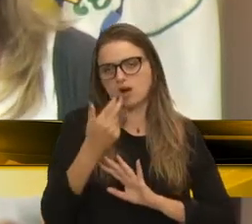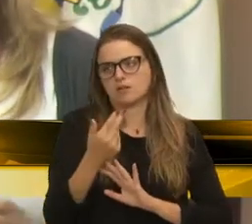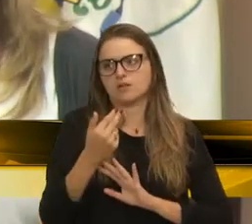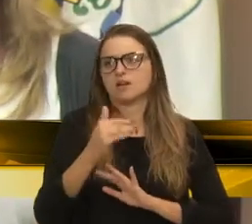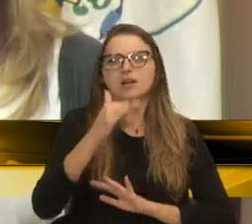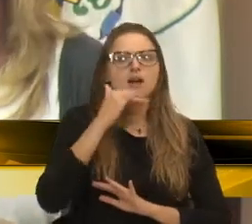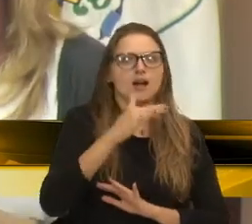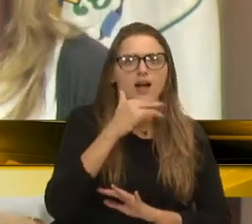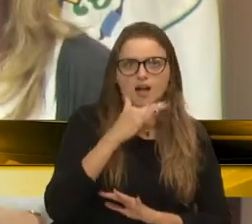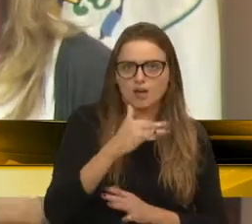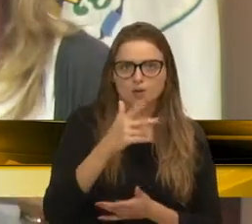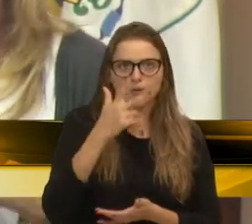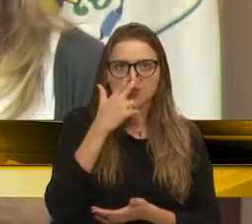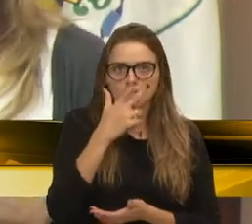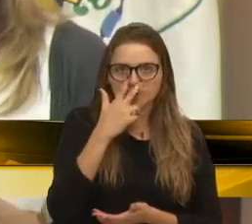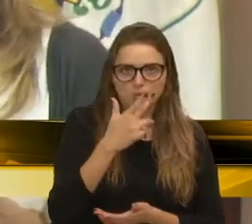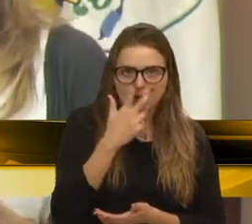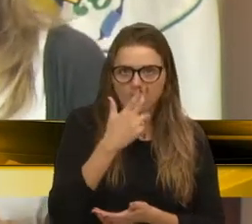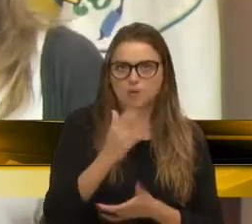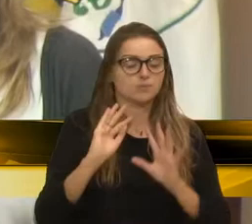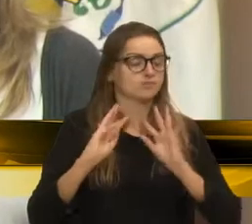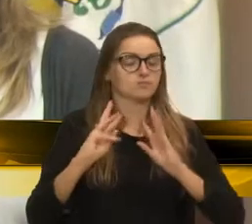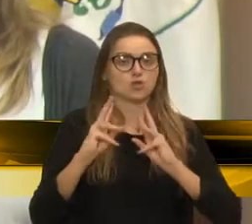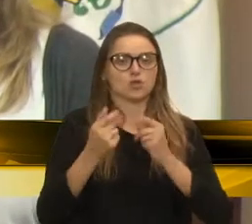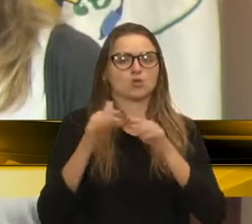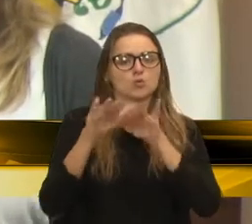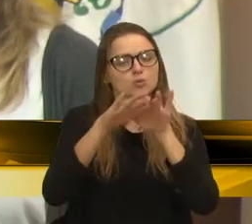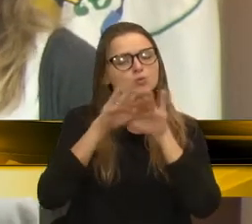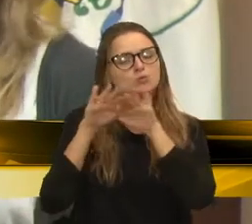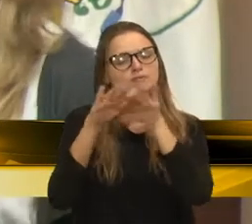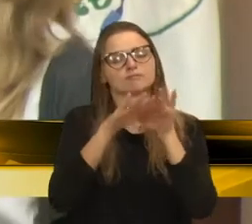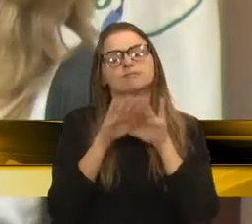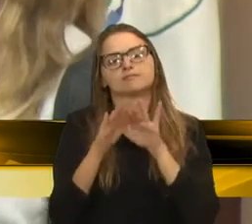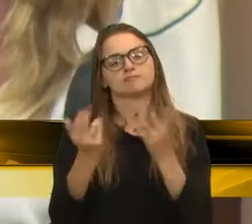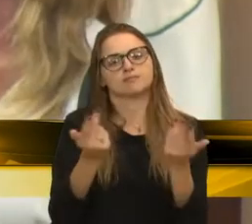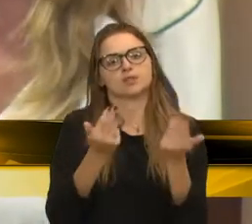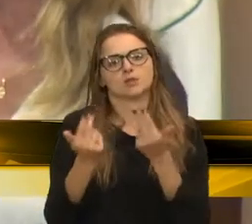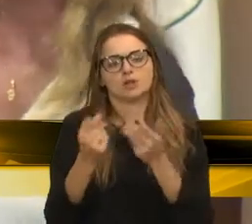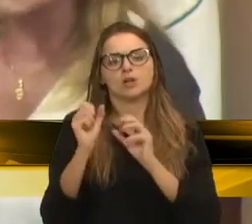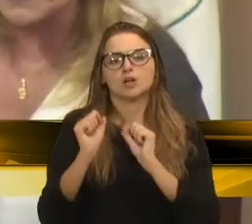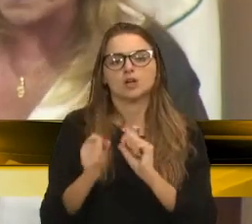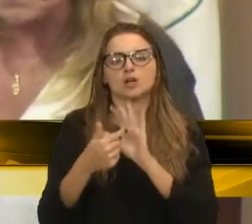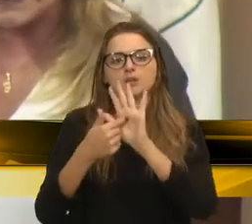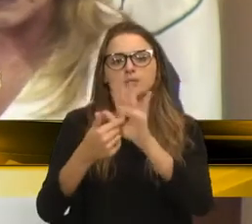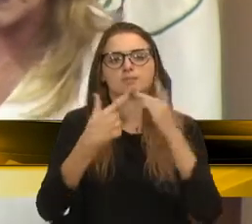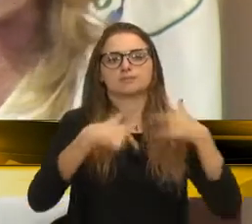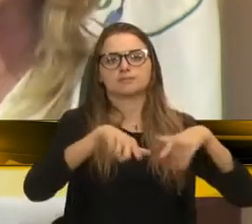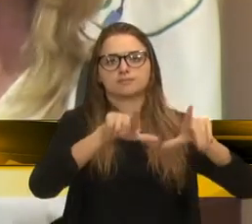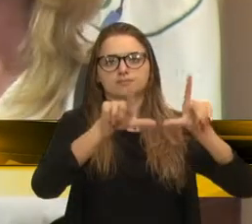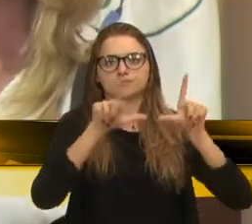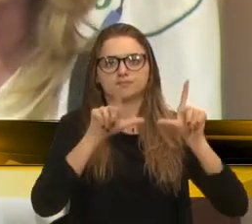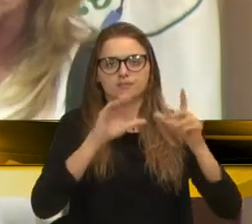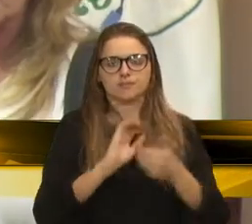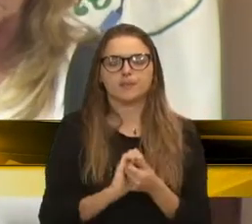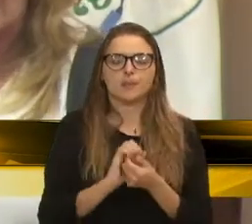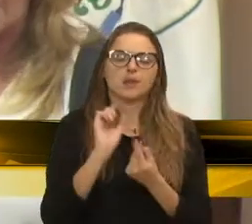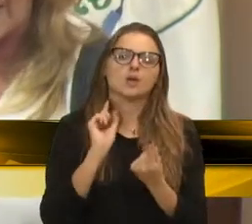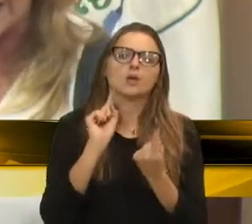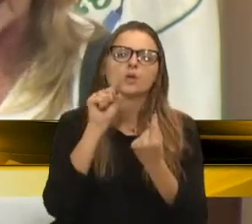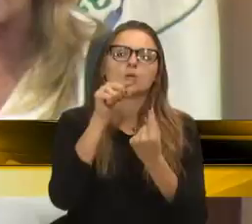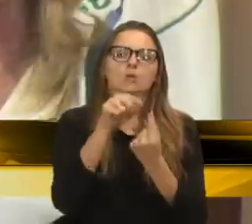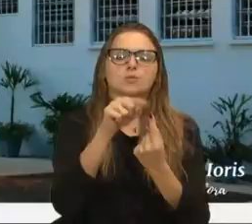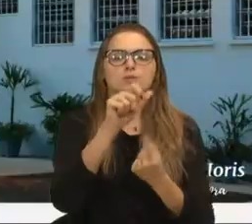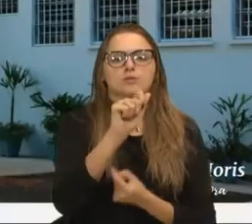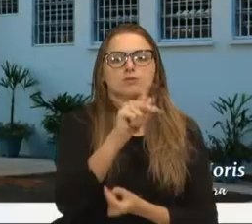cor é igual, tudo é padronizado. Pode passar a primeira lâmina? Então, o objetivo da